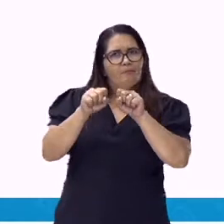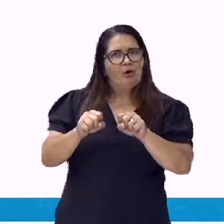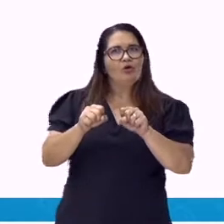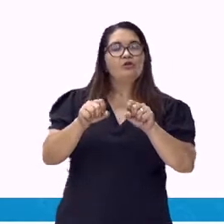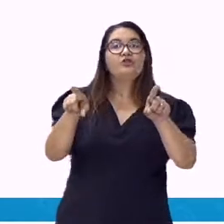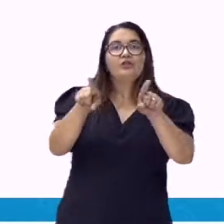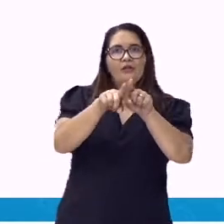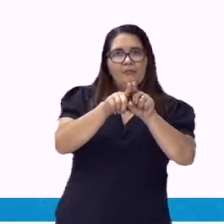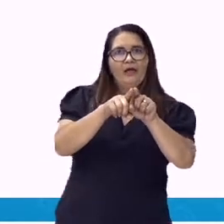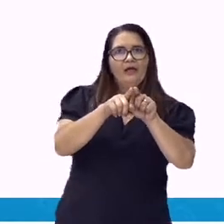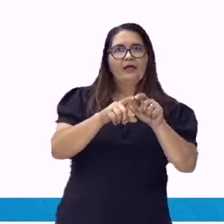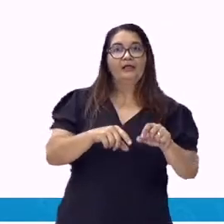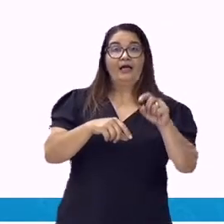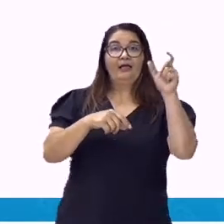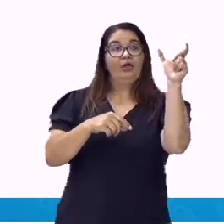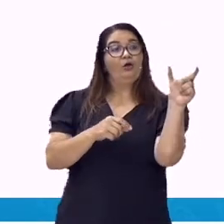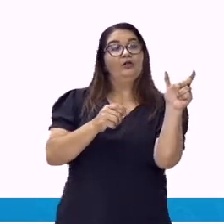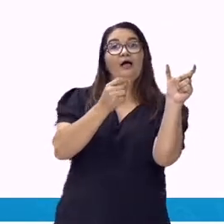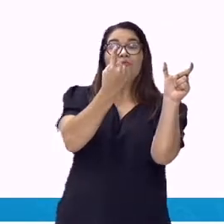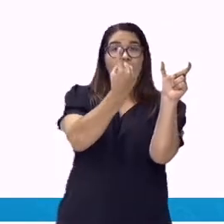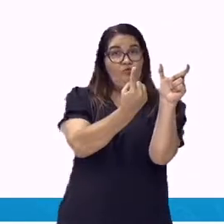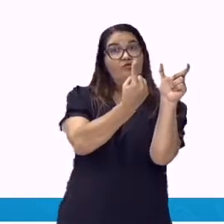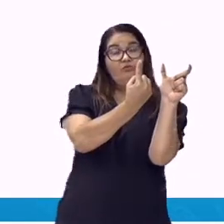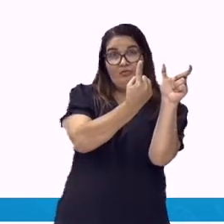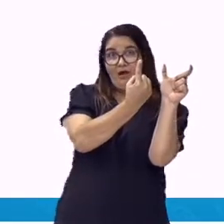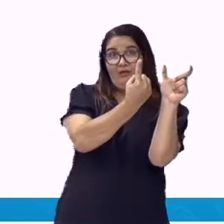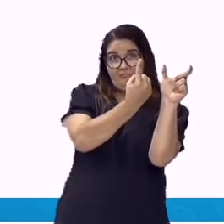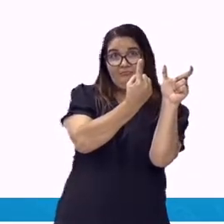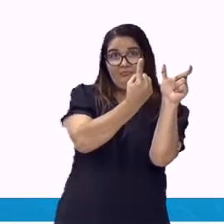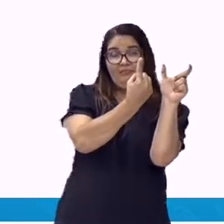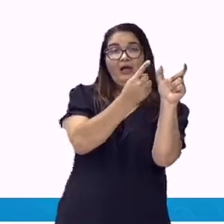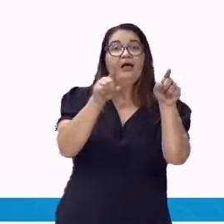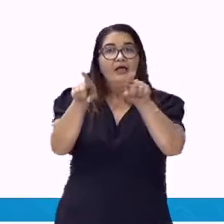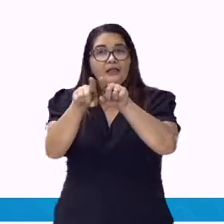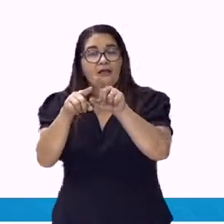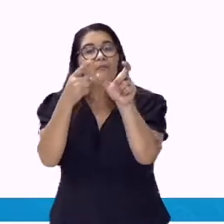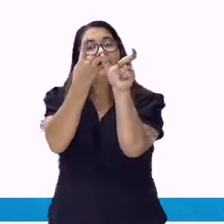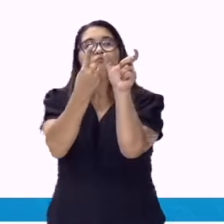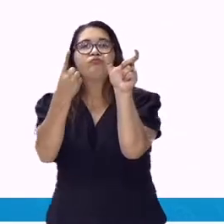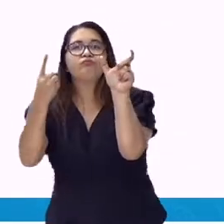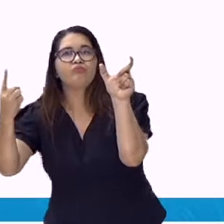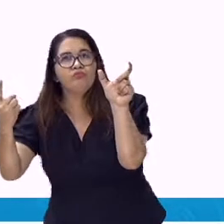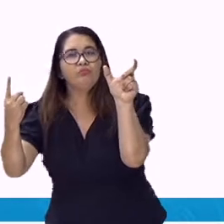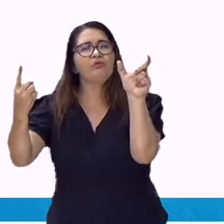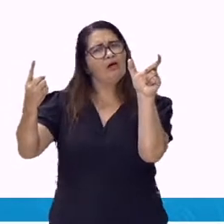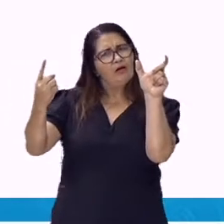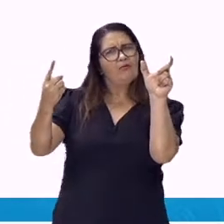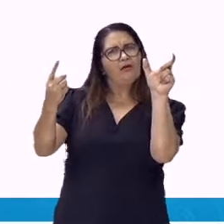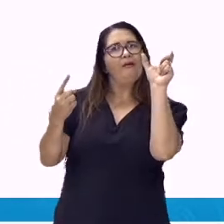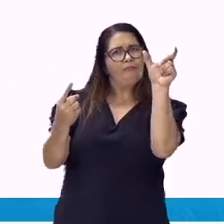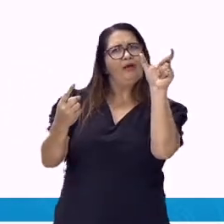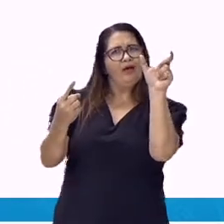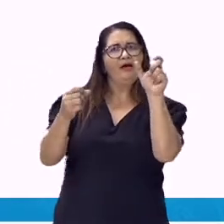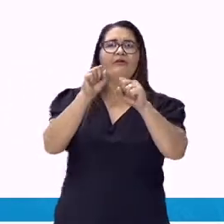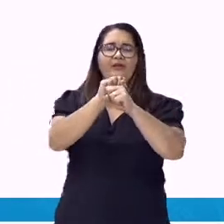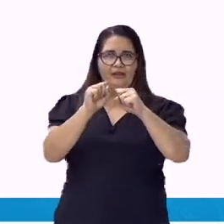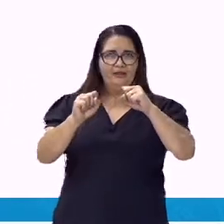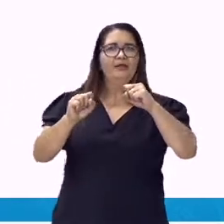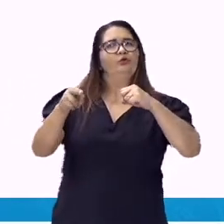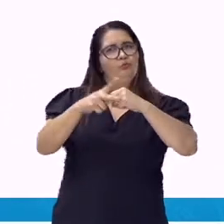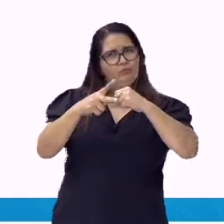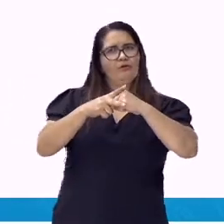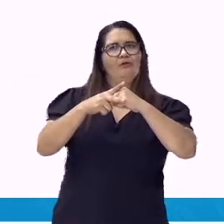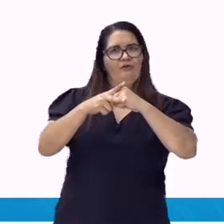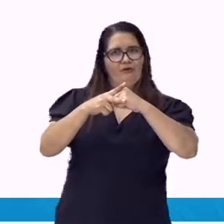ou plural. Temos aqui qualquer, quaisquer. E outro exemplo, bastante e bastante também.